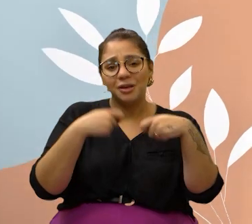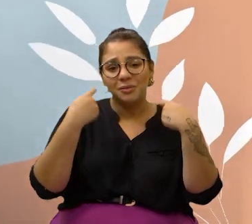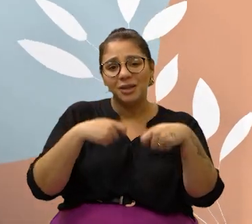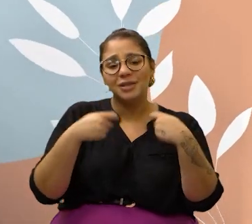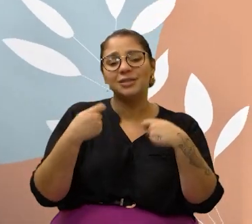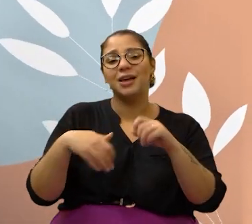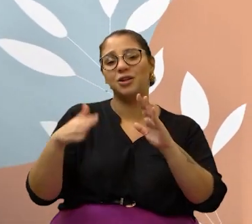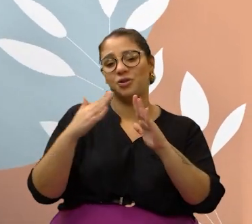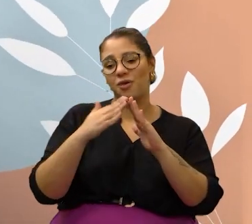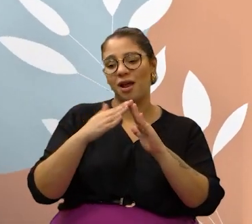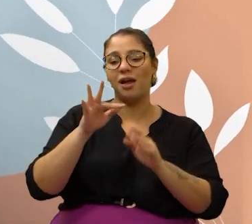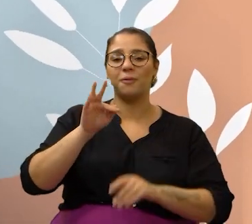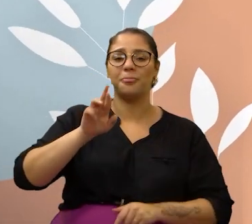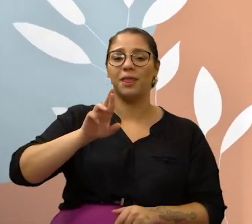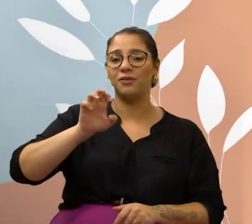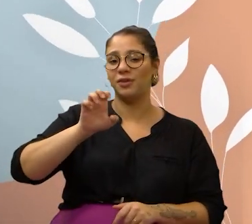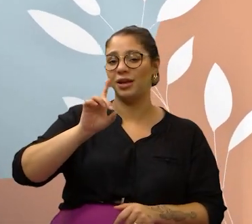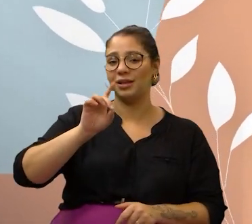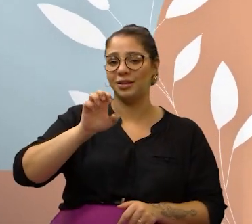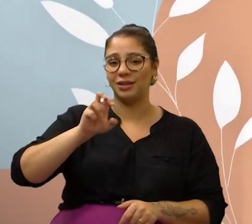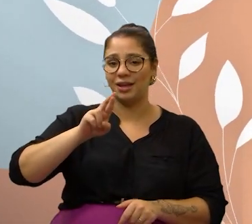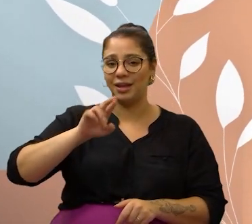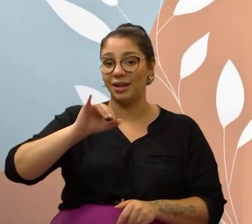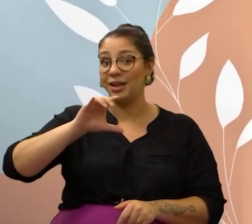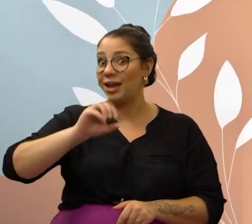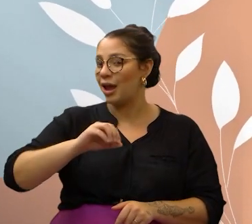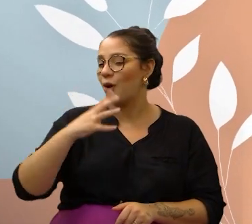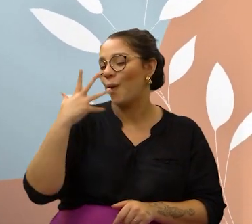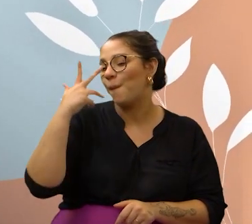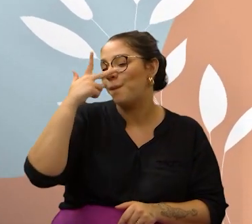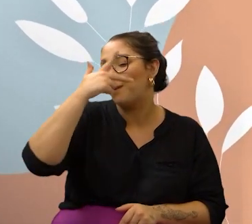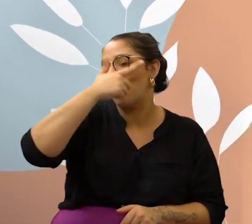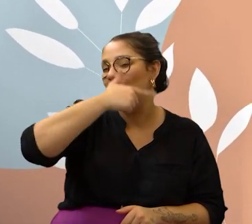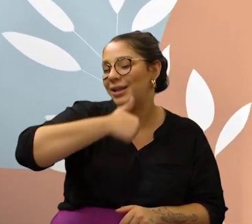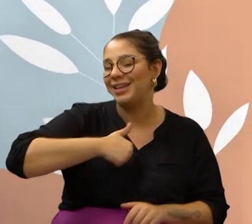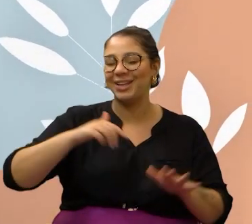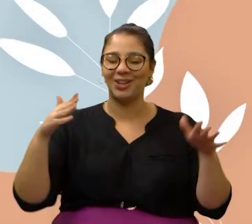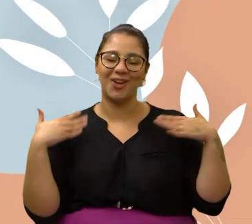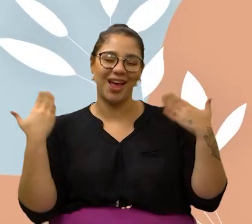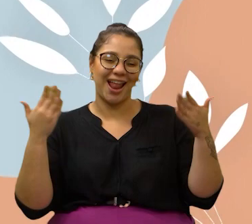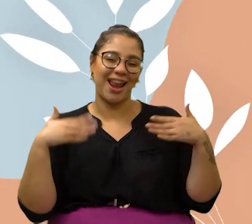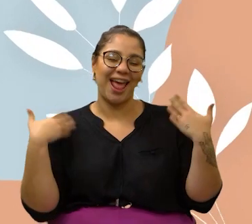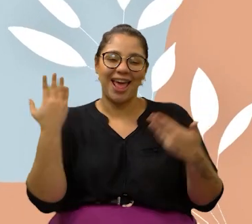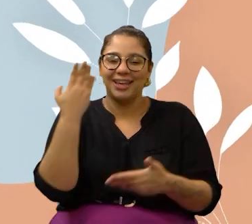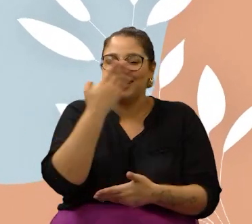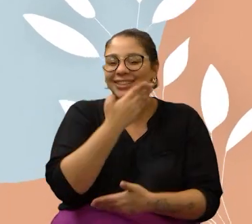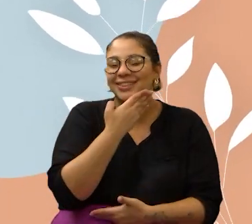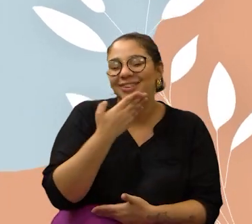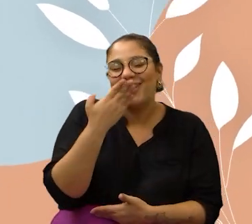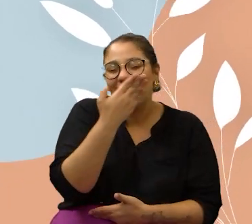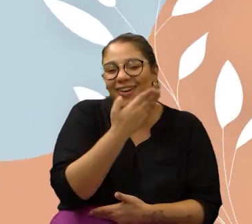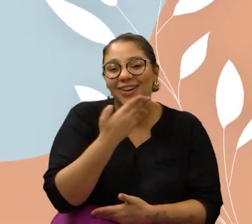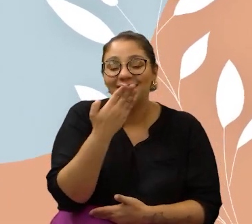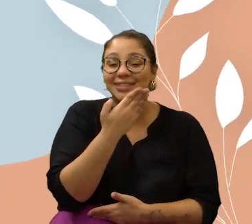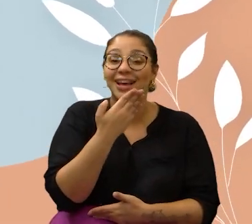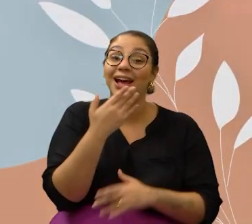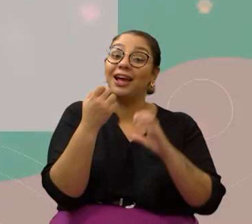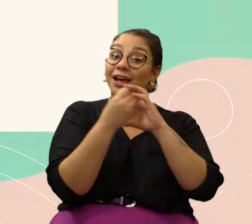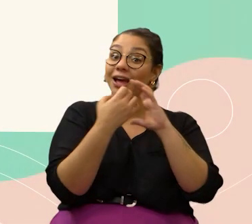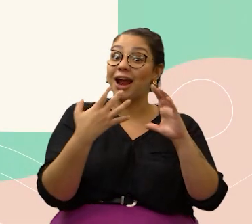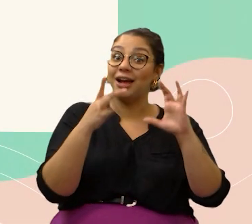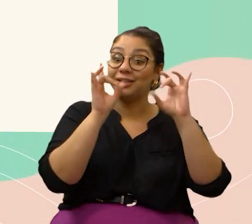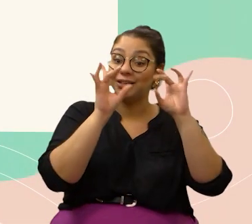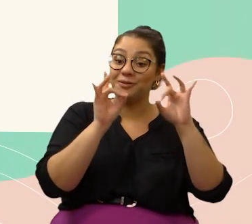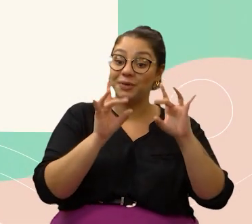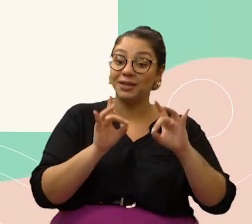A Associação Amigos dos Animais de Campinas também está com vários animaizinhos, precisando de um lar.